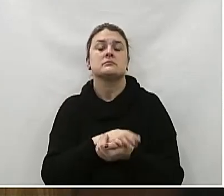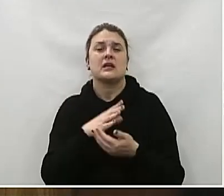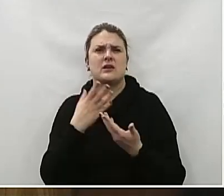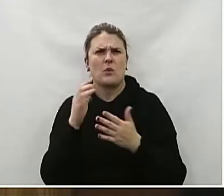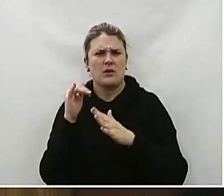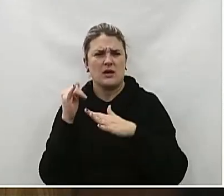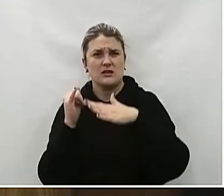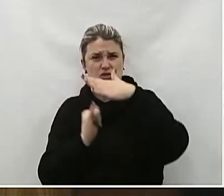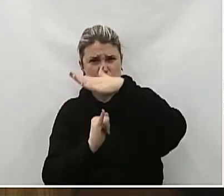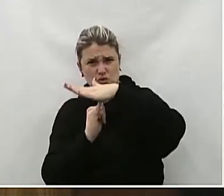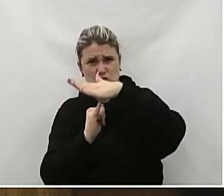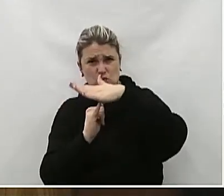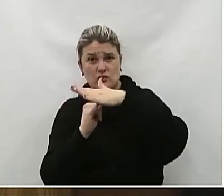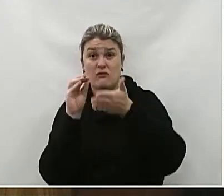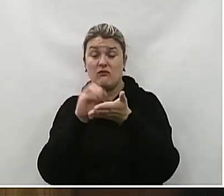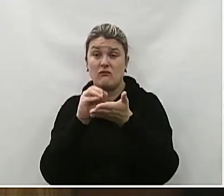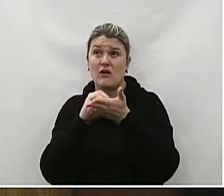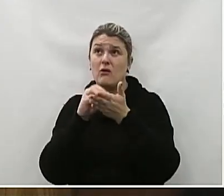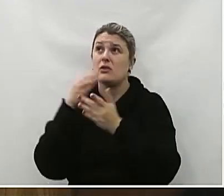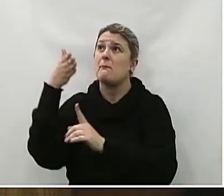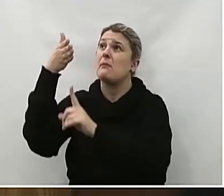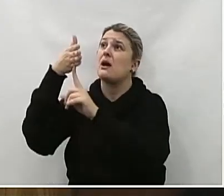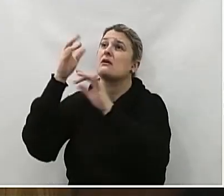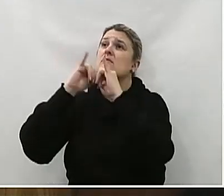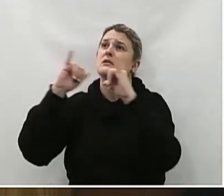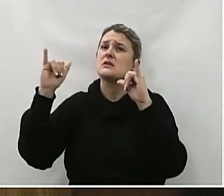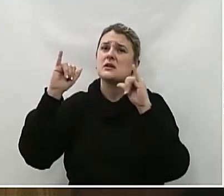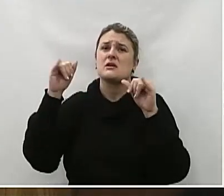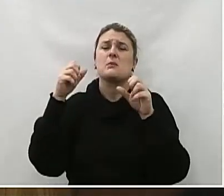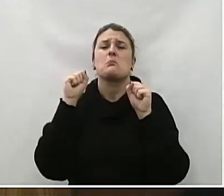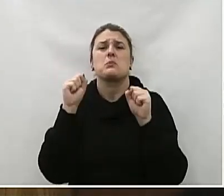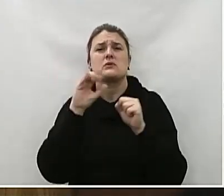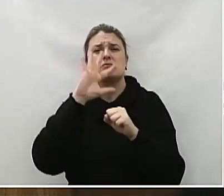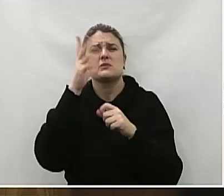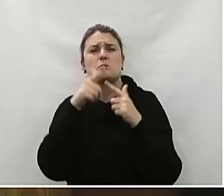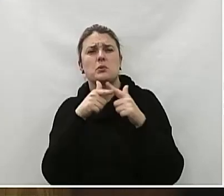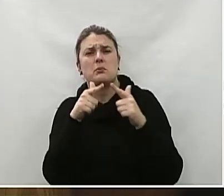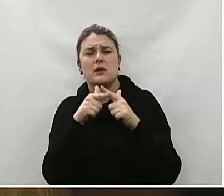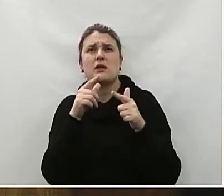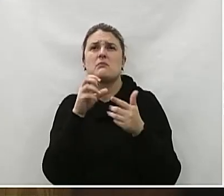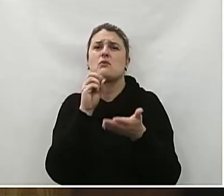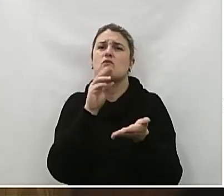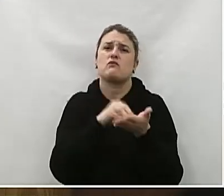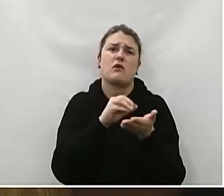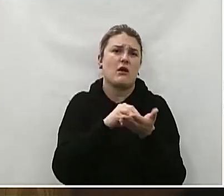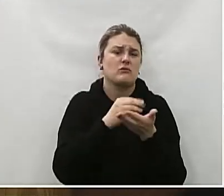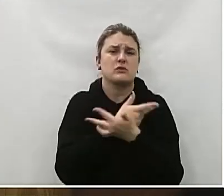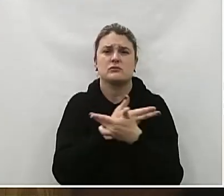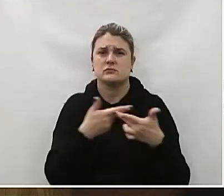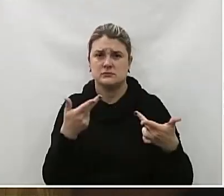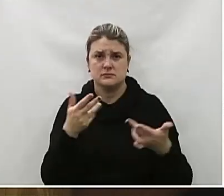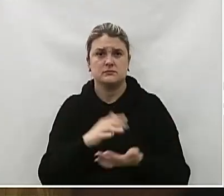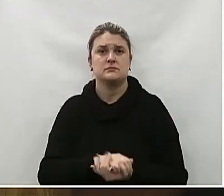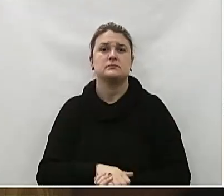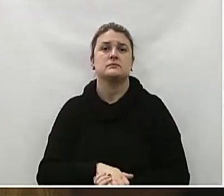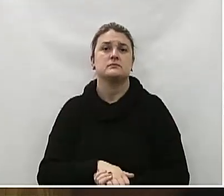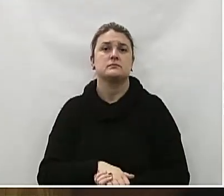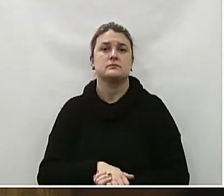a imagem da Universidade Mas também pode gerar inconvenientes desnecessários Para os estudantes, professores e funcionários